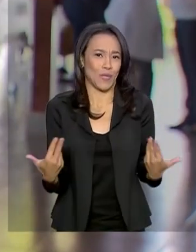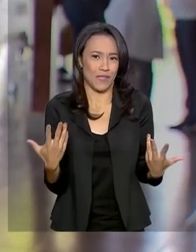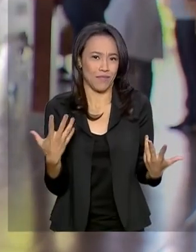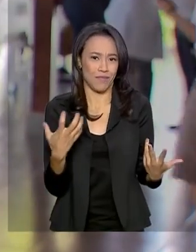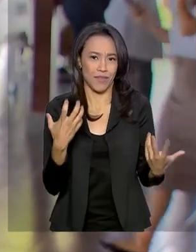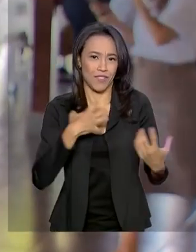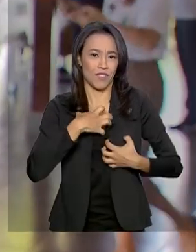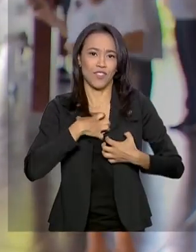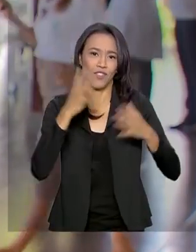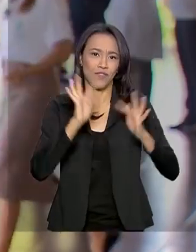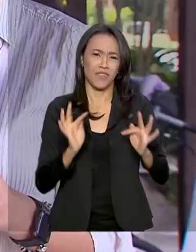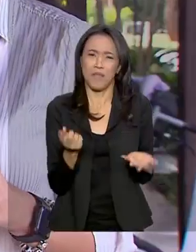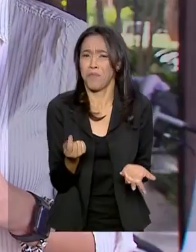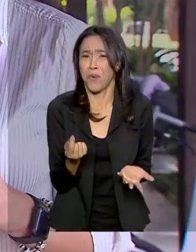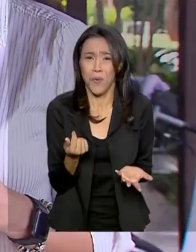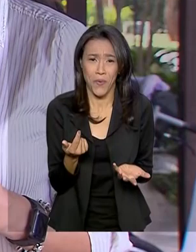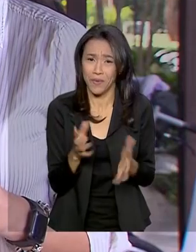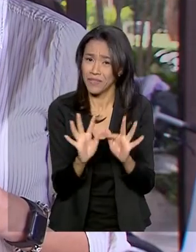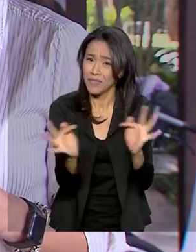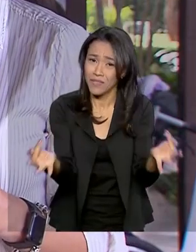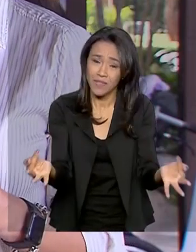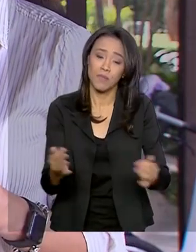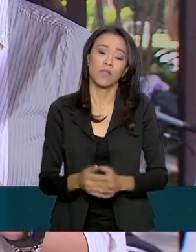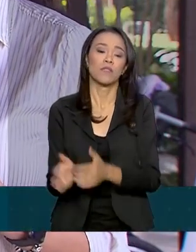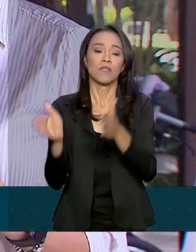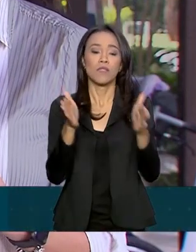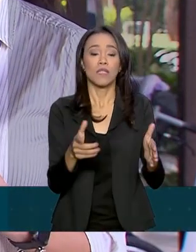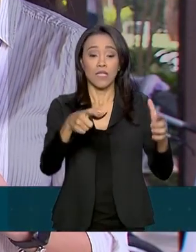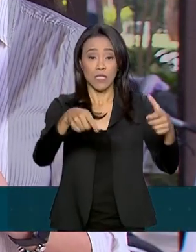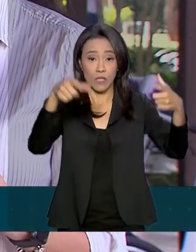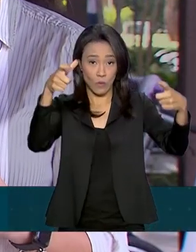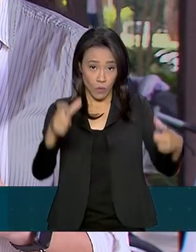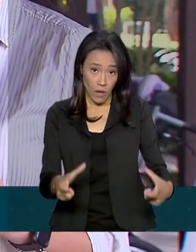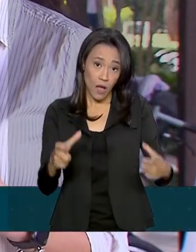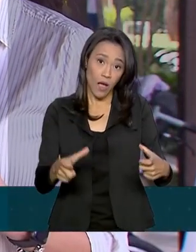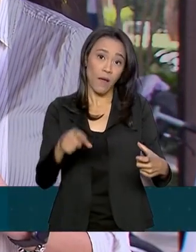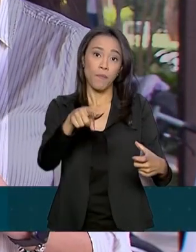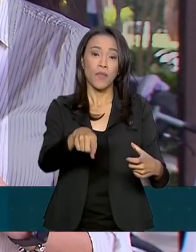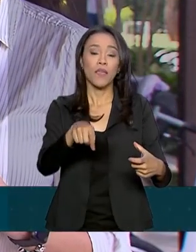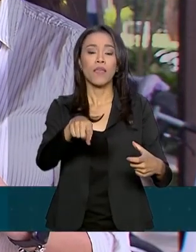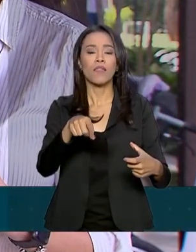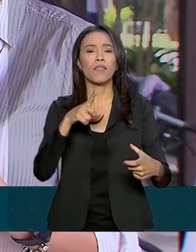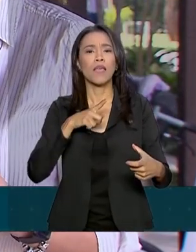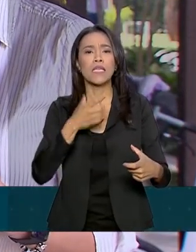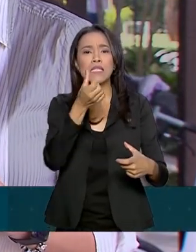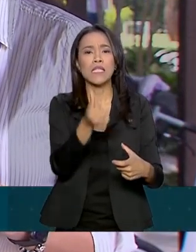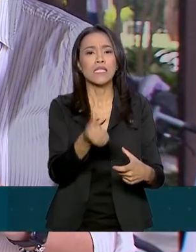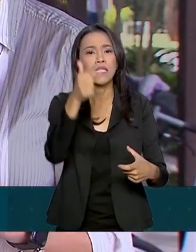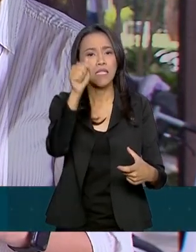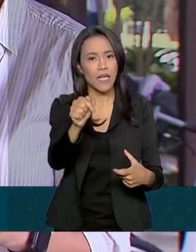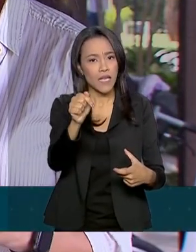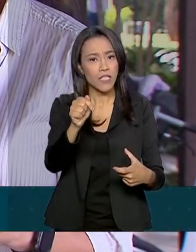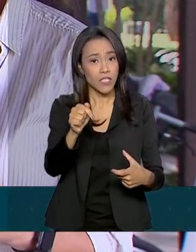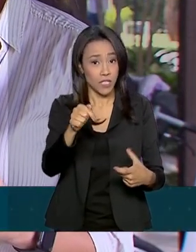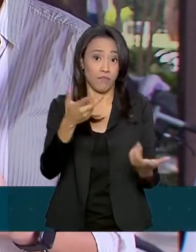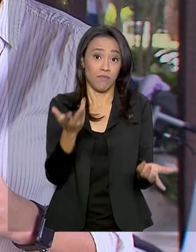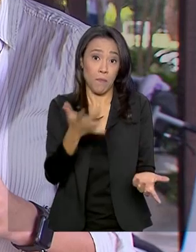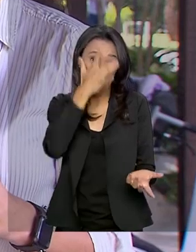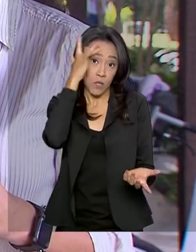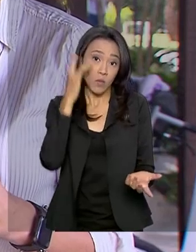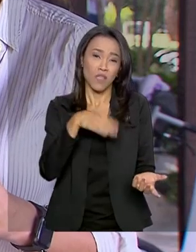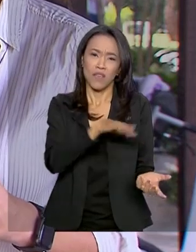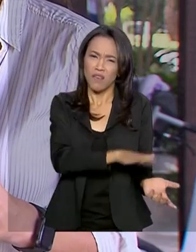contrário, precisa de bem pouco. A Vila do Pequenino Jesus acolhe 67 pessoas, de crianças a idosos.